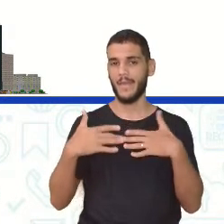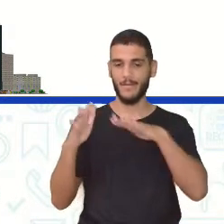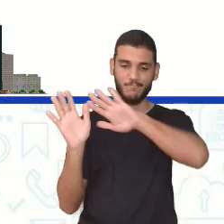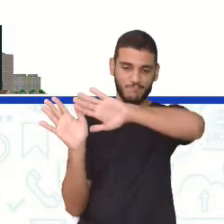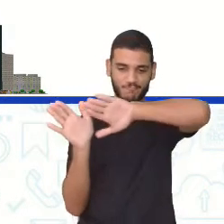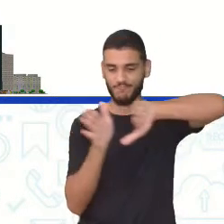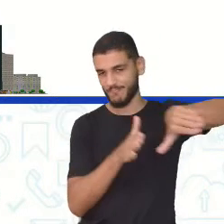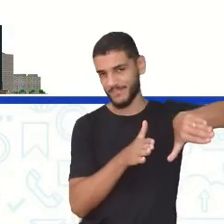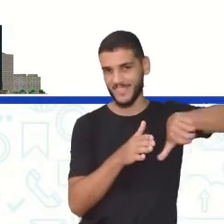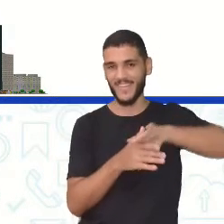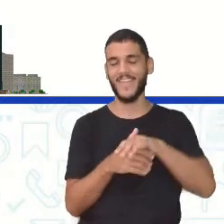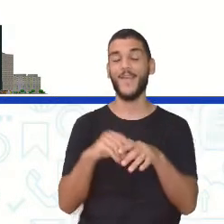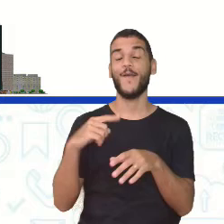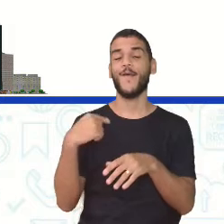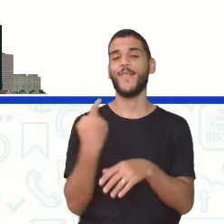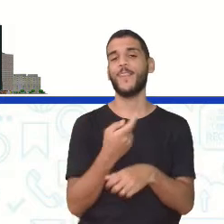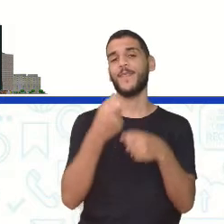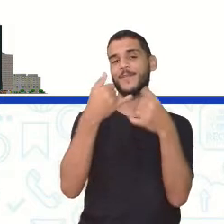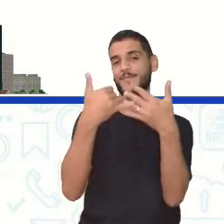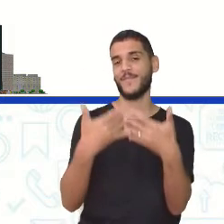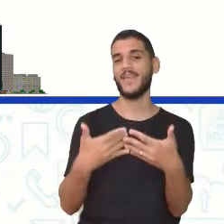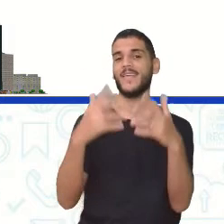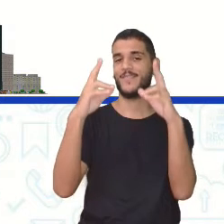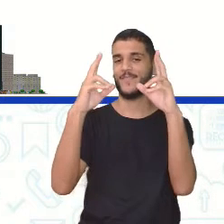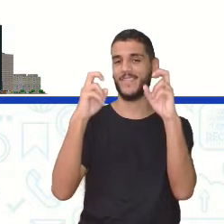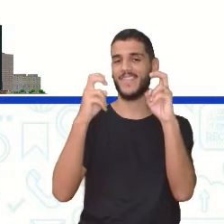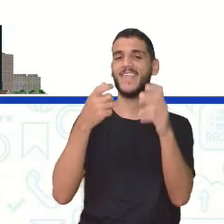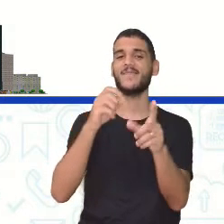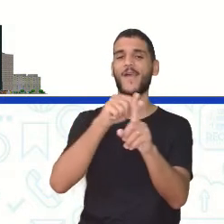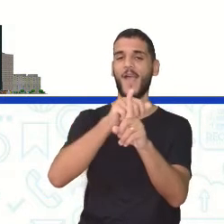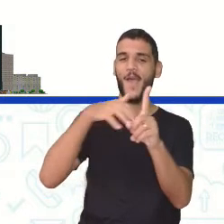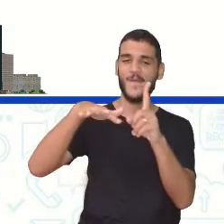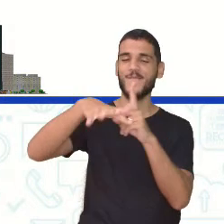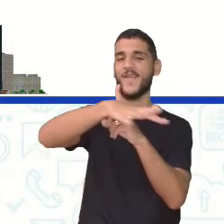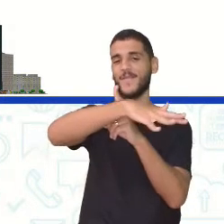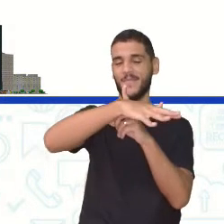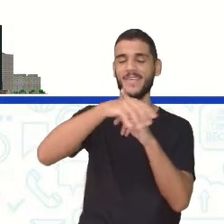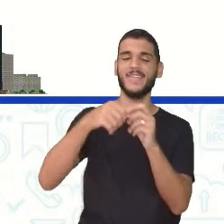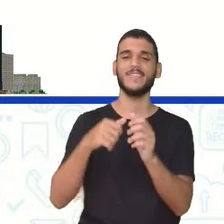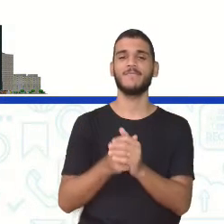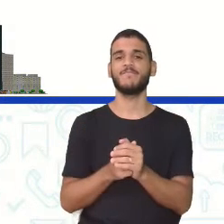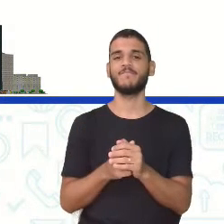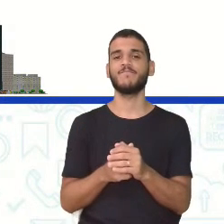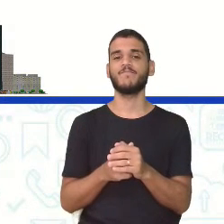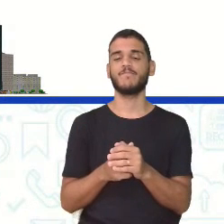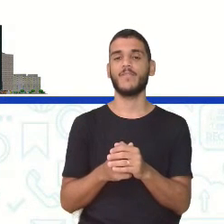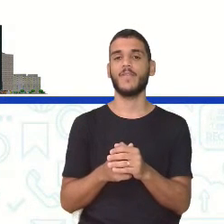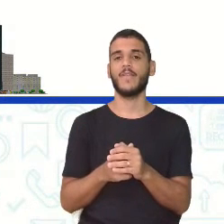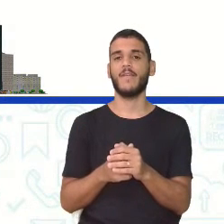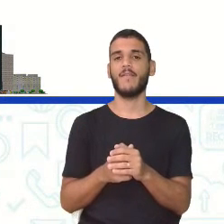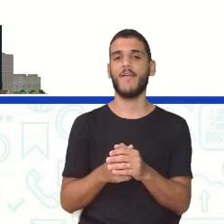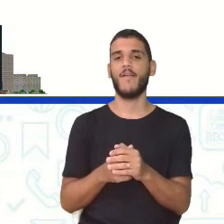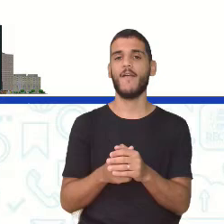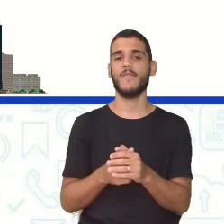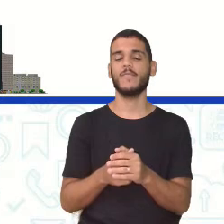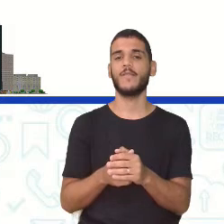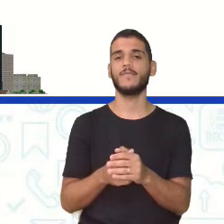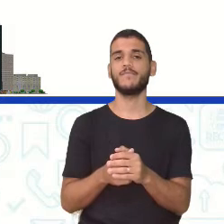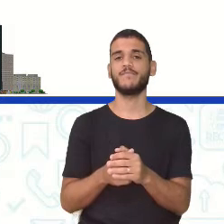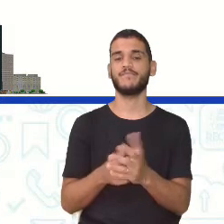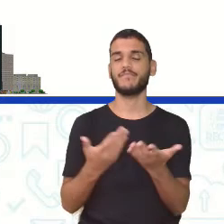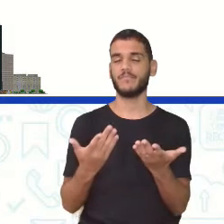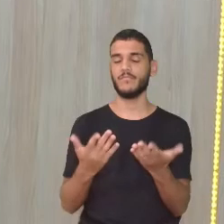situações urbanas, né? E foi muito legal isso, Isso. Desses tipos diferentes de poluição. Mas, voltando aqui para o ambiente. E quando